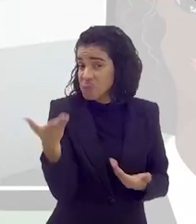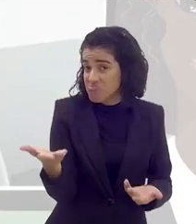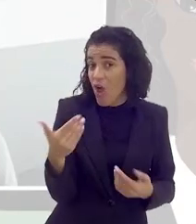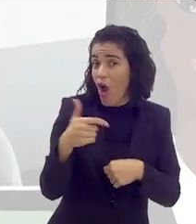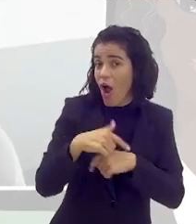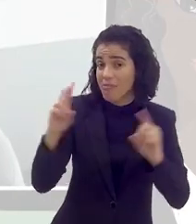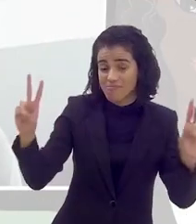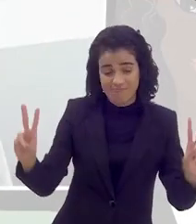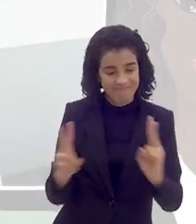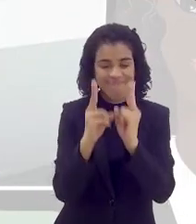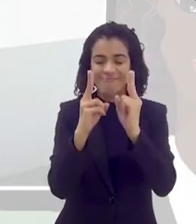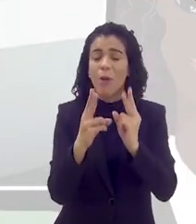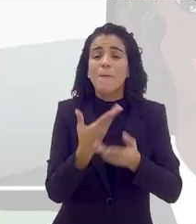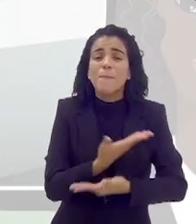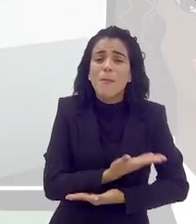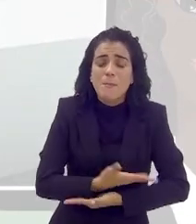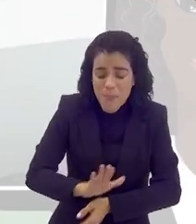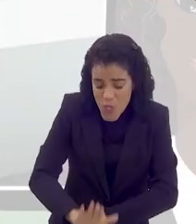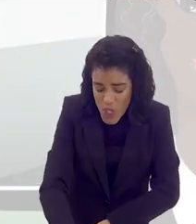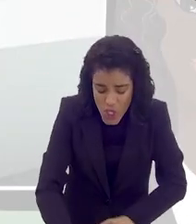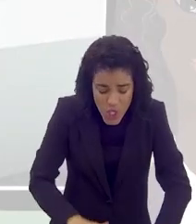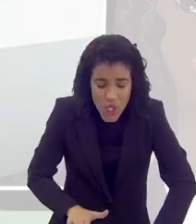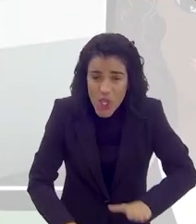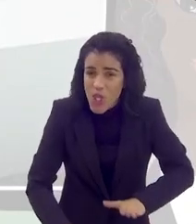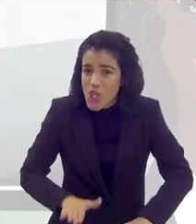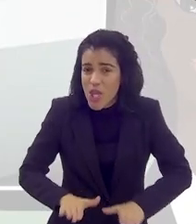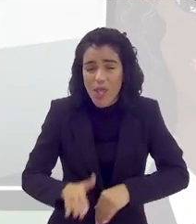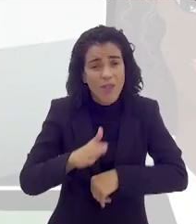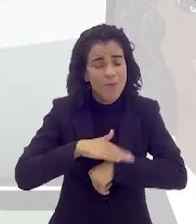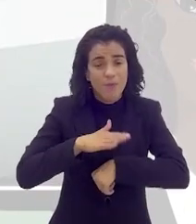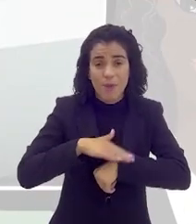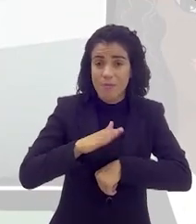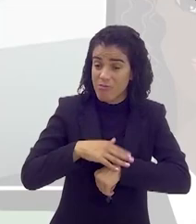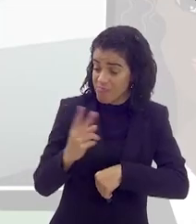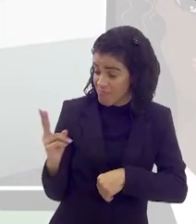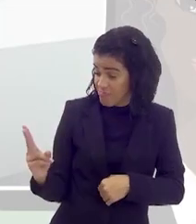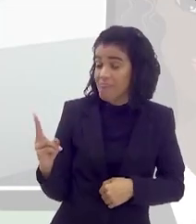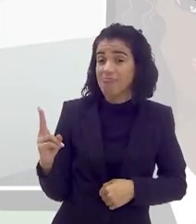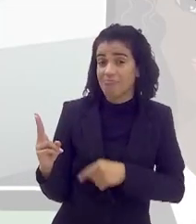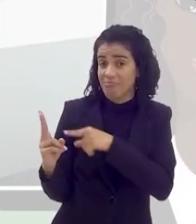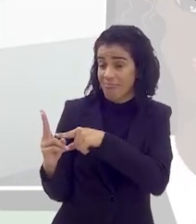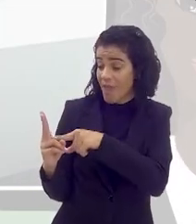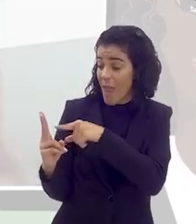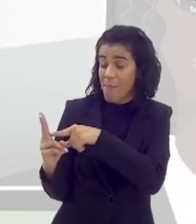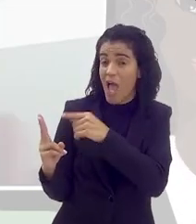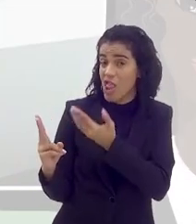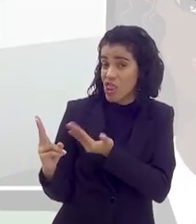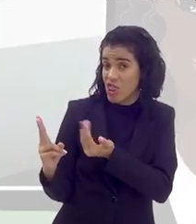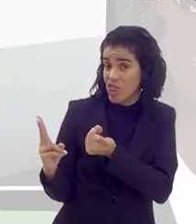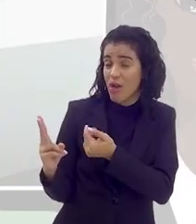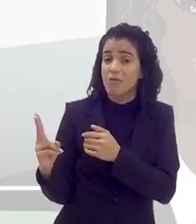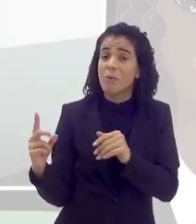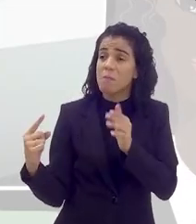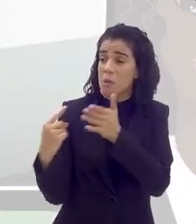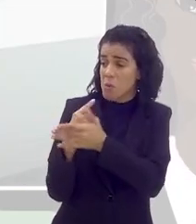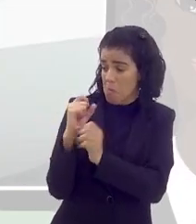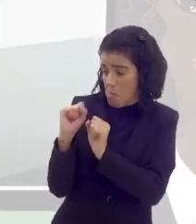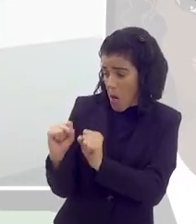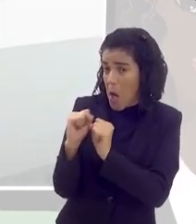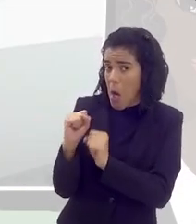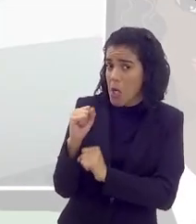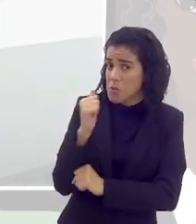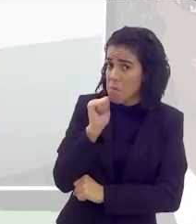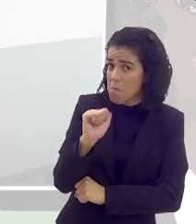e, em algum momento, como elas se conheceram muito pequenas, em algum momento, elas, a mais nova me